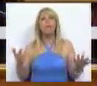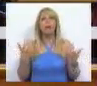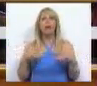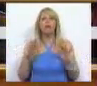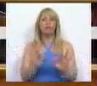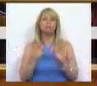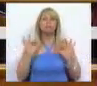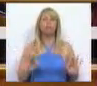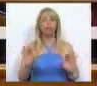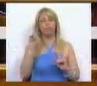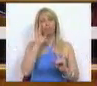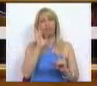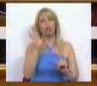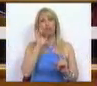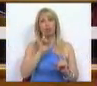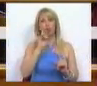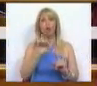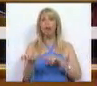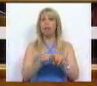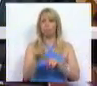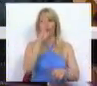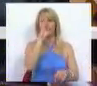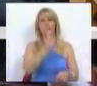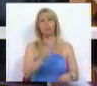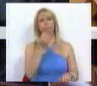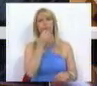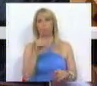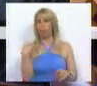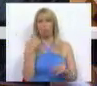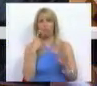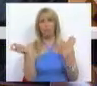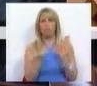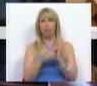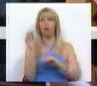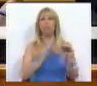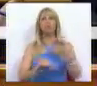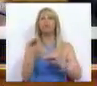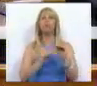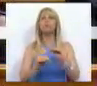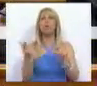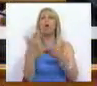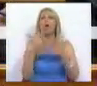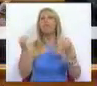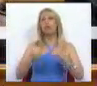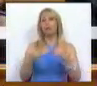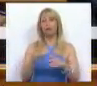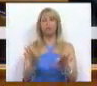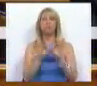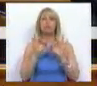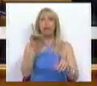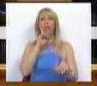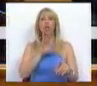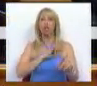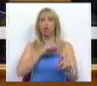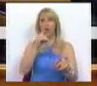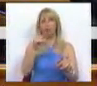sabe e muito bem, não fomos nós que agendámos a votação do tratado. Como a senhora deputada sabe e